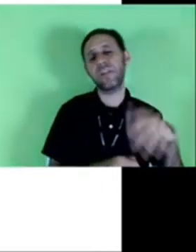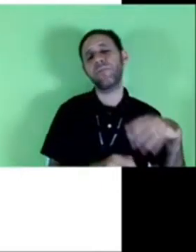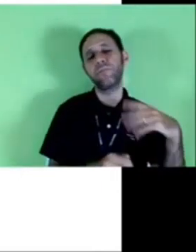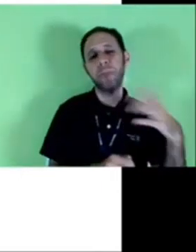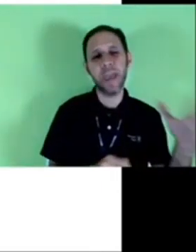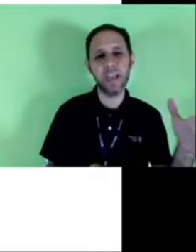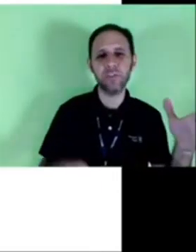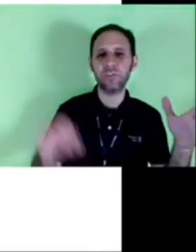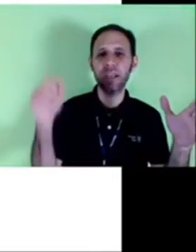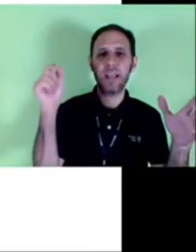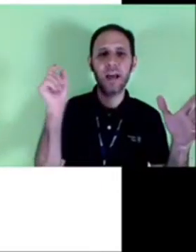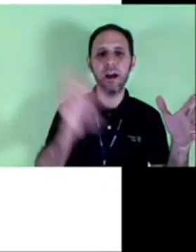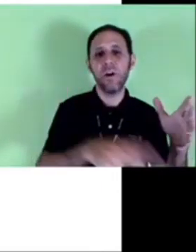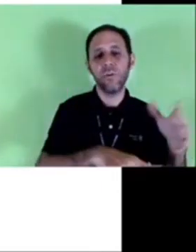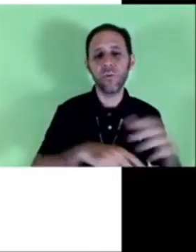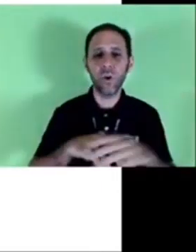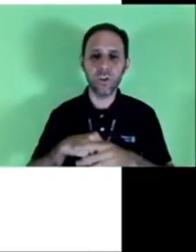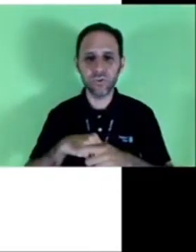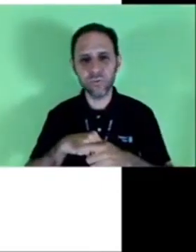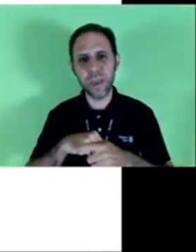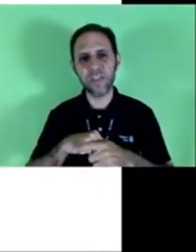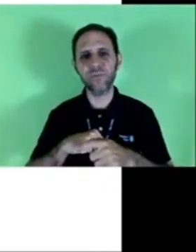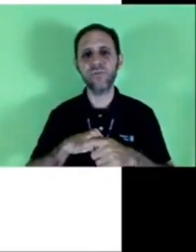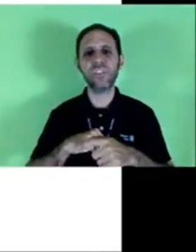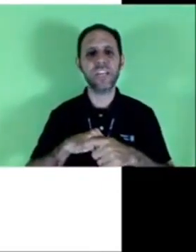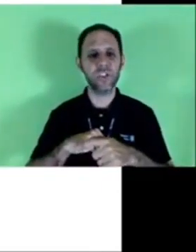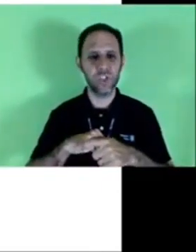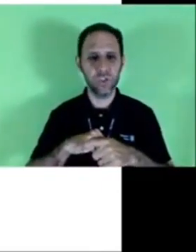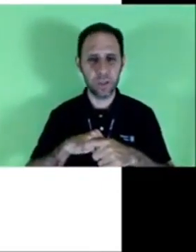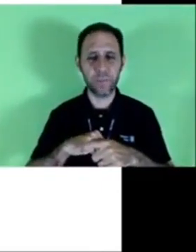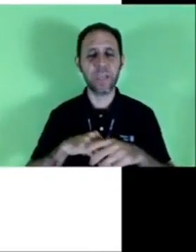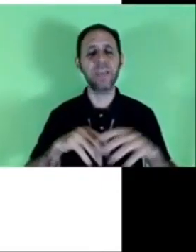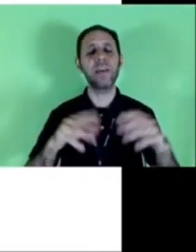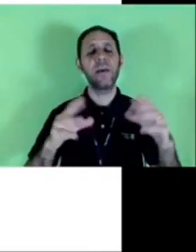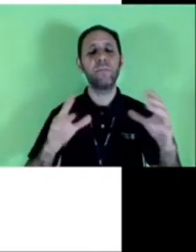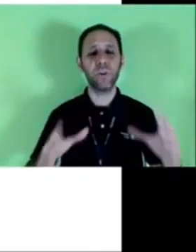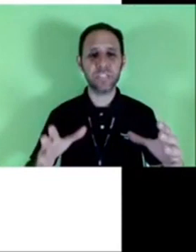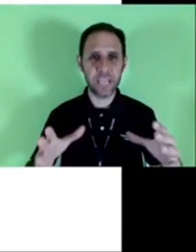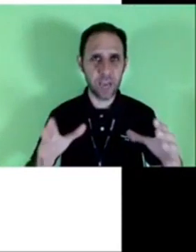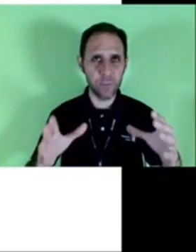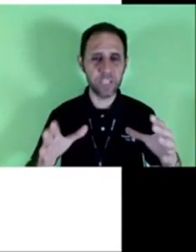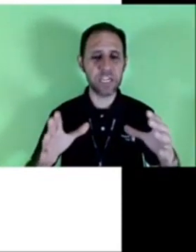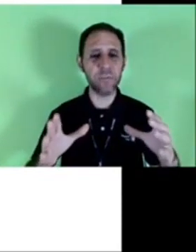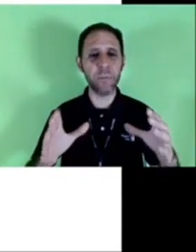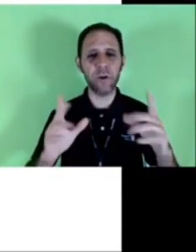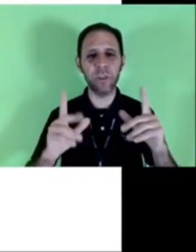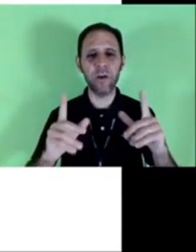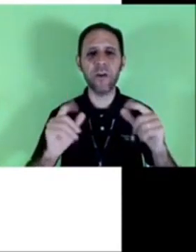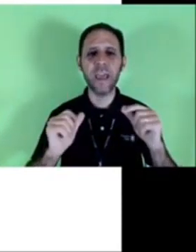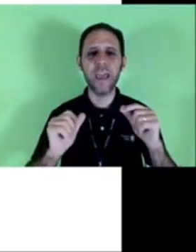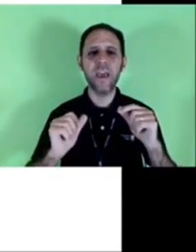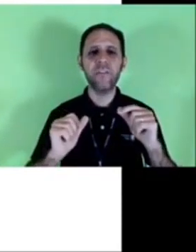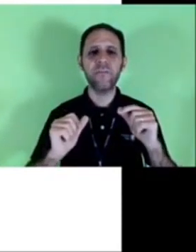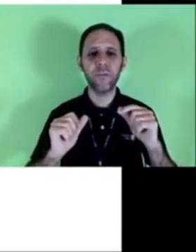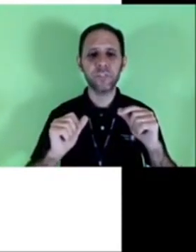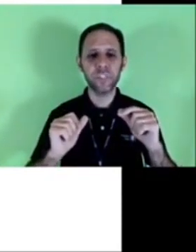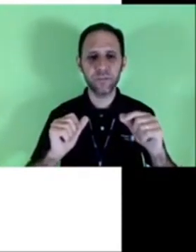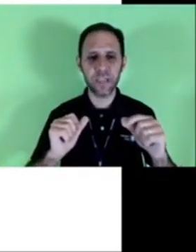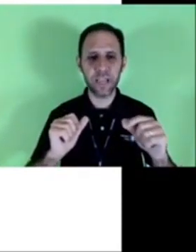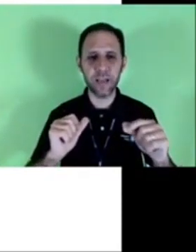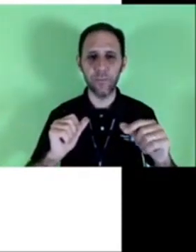carimbo se é um médico tem lá o código do médico tudo certinho para que mostre que realmente aquele papel não é